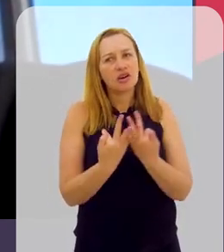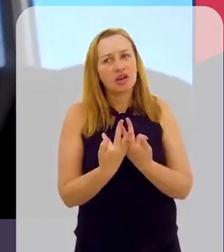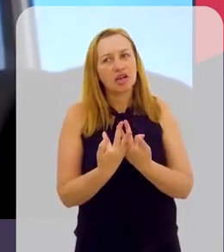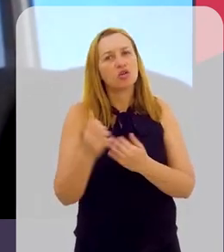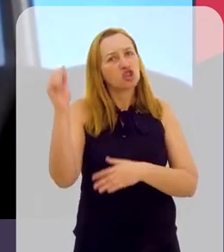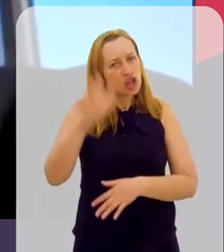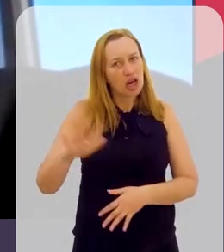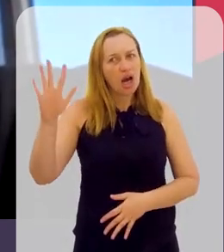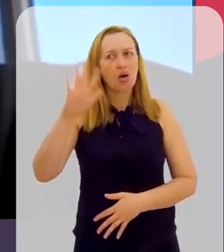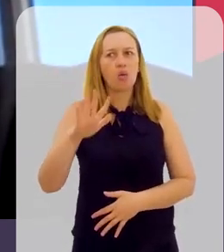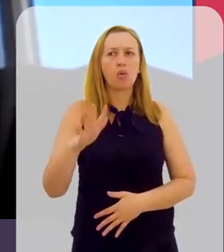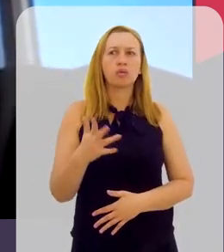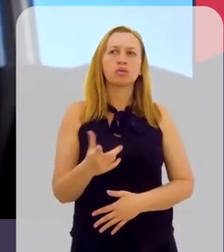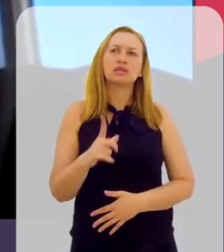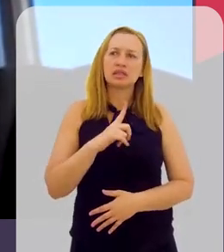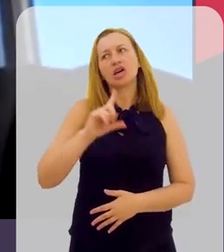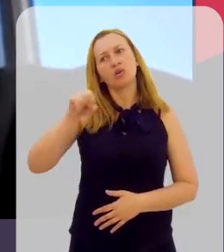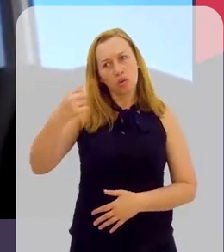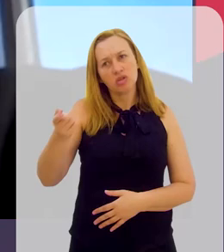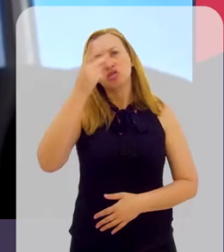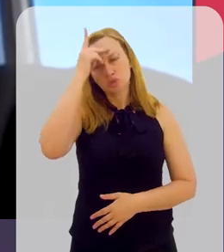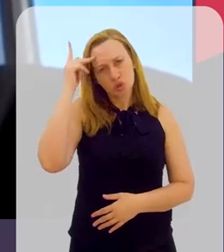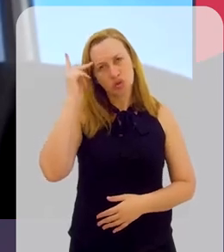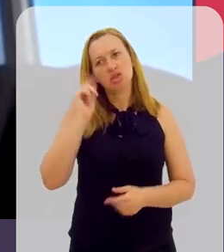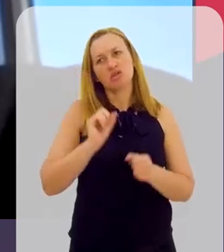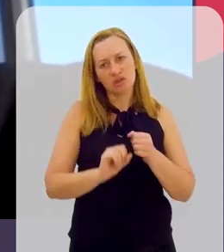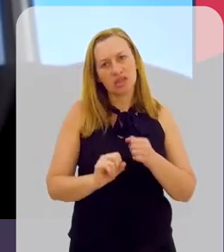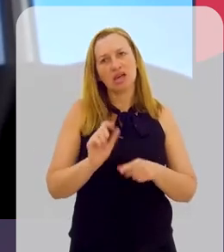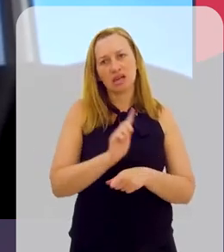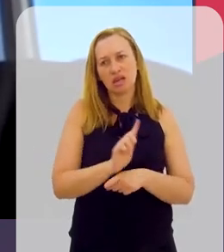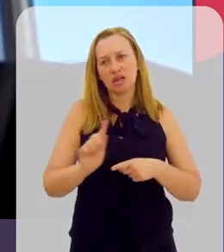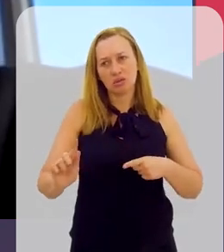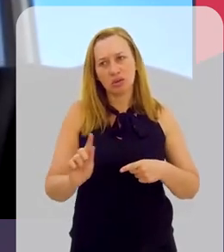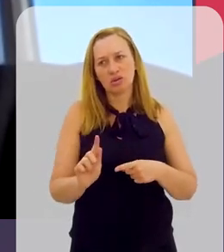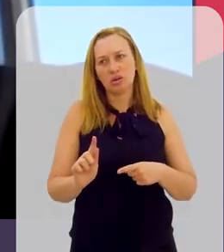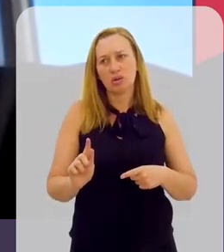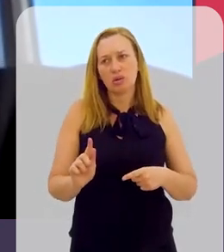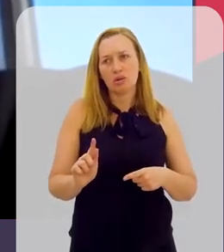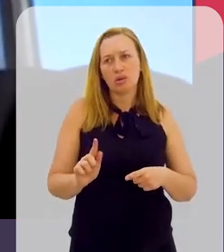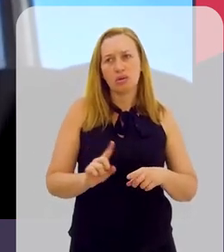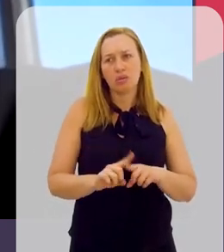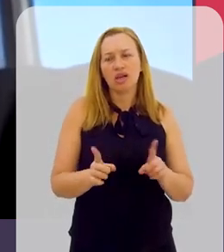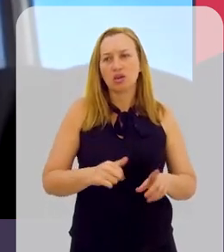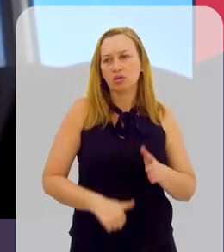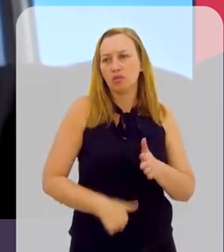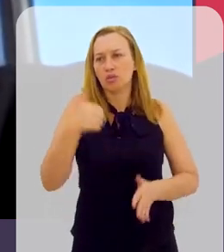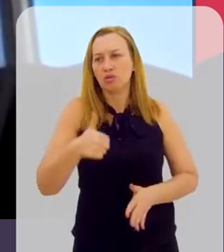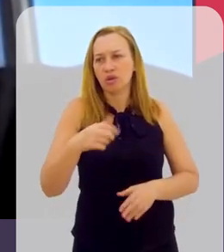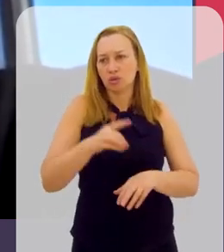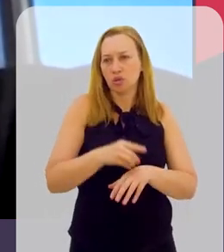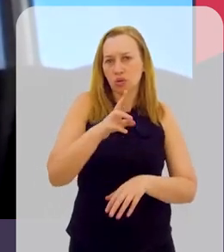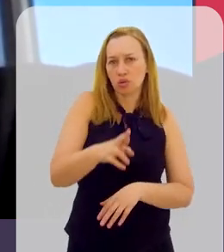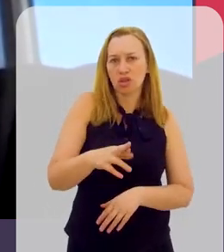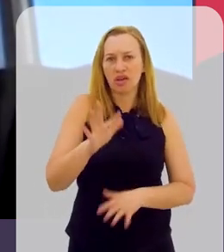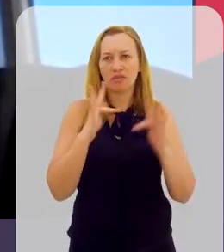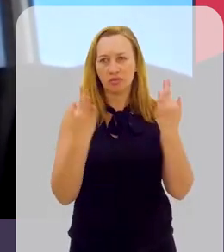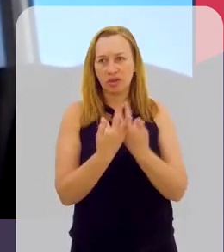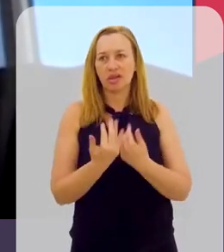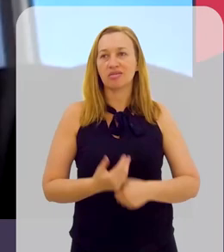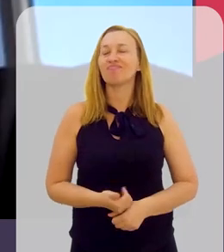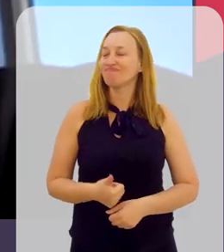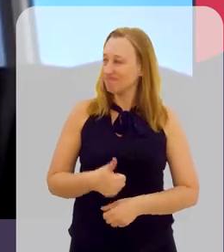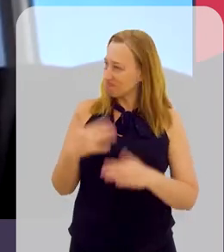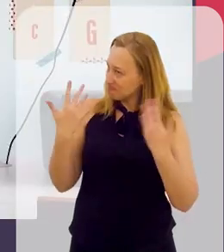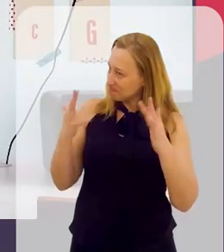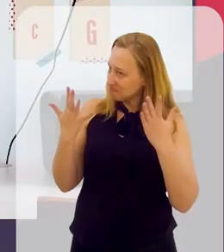Da minha família, no contexto mais geral, tem outras pessoas que fizeram graduação. Mas, eu sou o primeiro doutor da família.